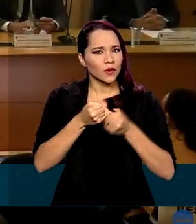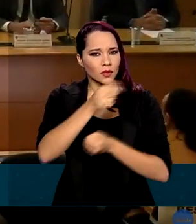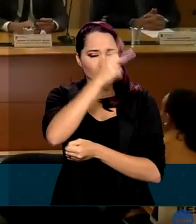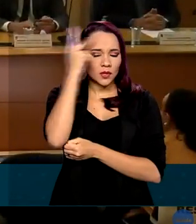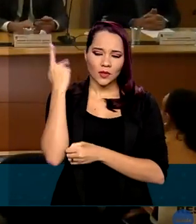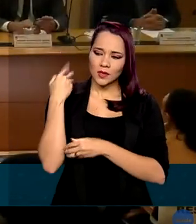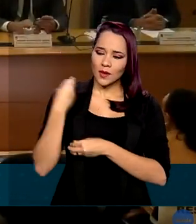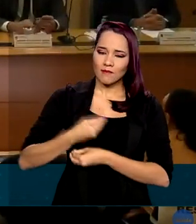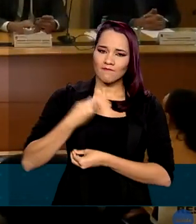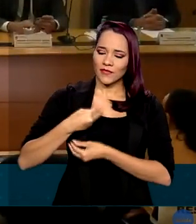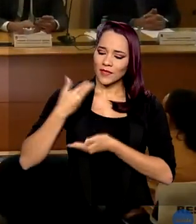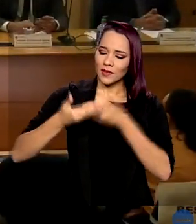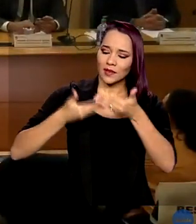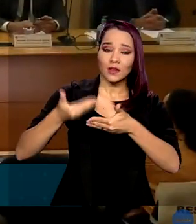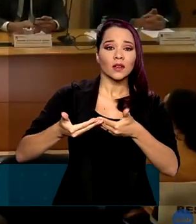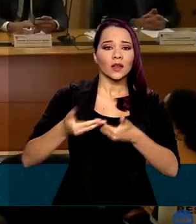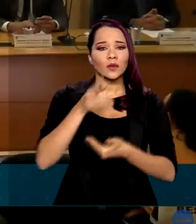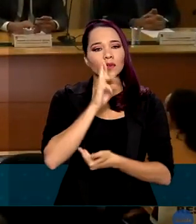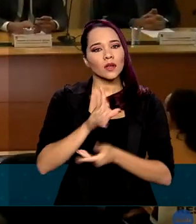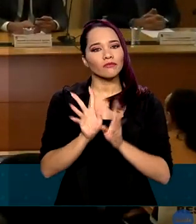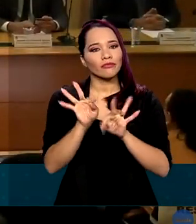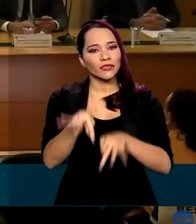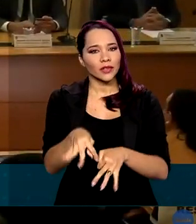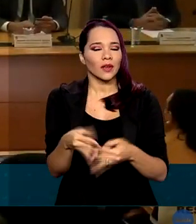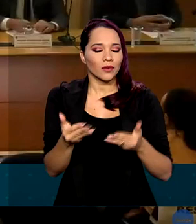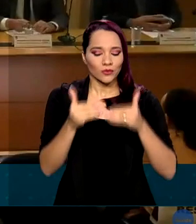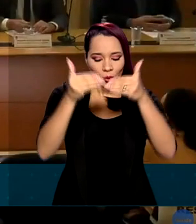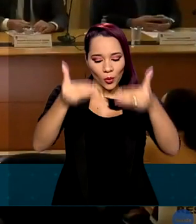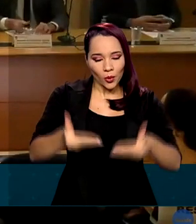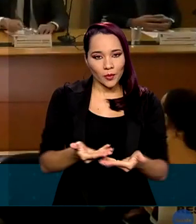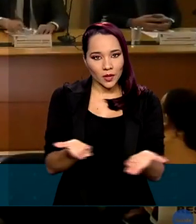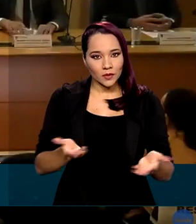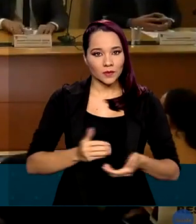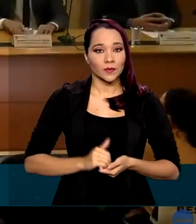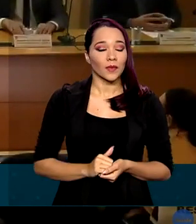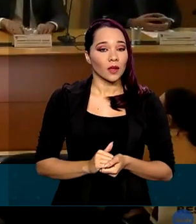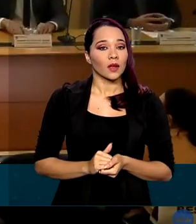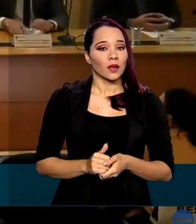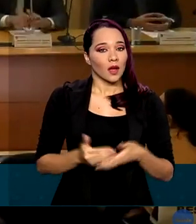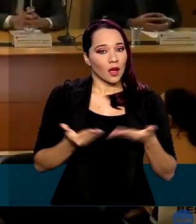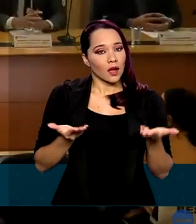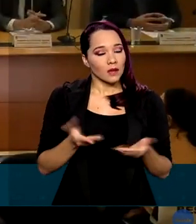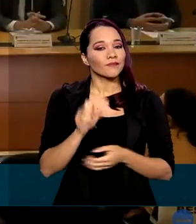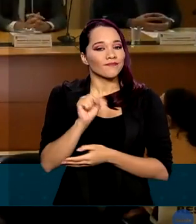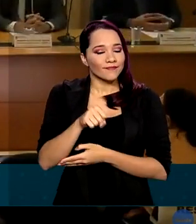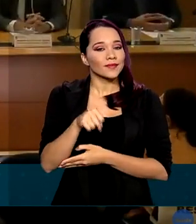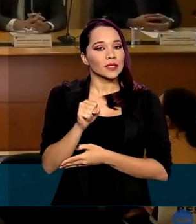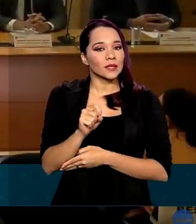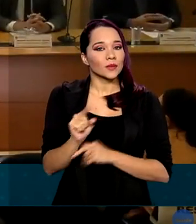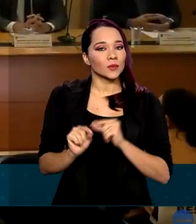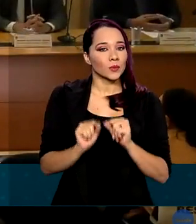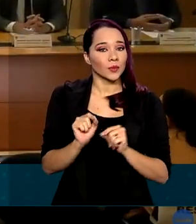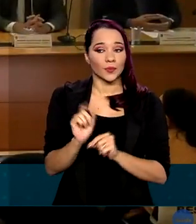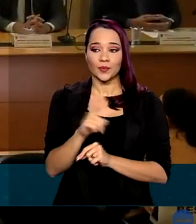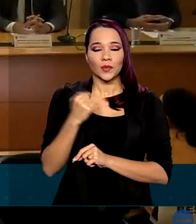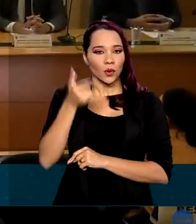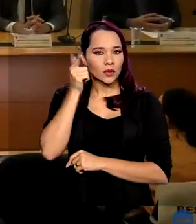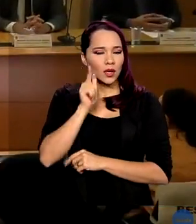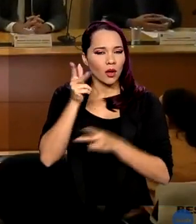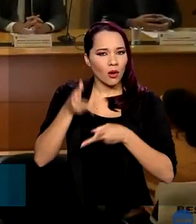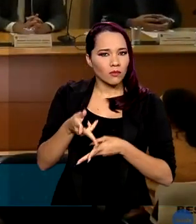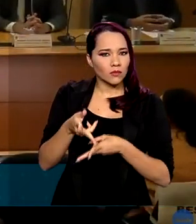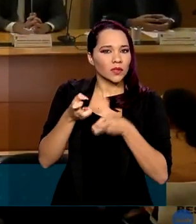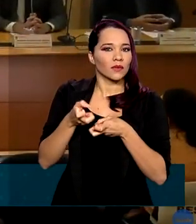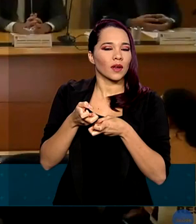longo da vida e do resultado final na ponta da linha. E a partir dali, sim, poderemos observar e